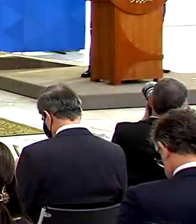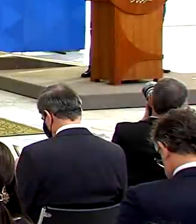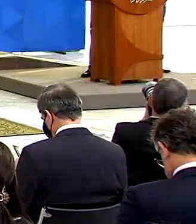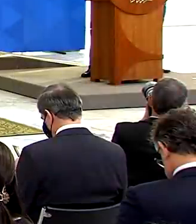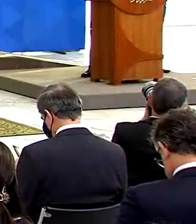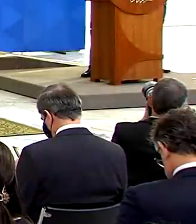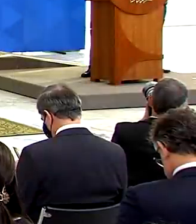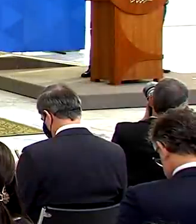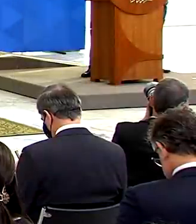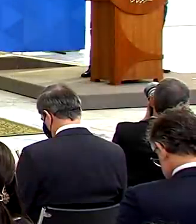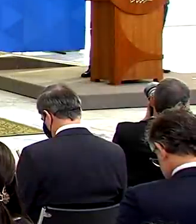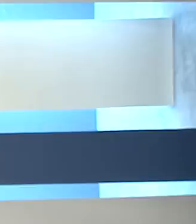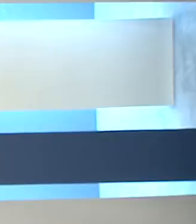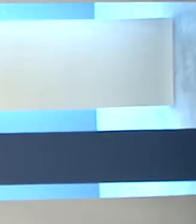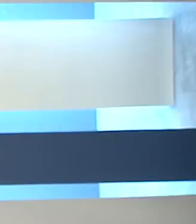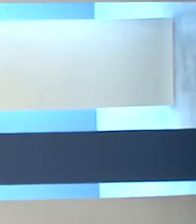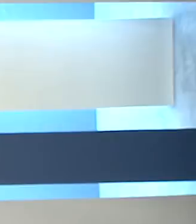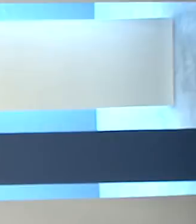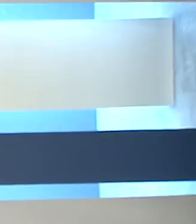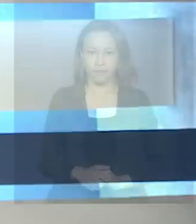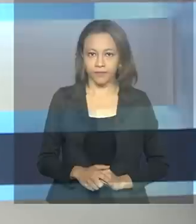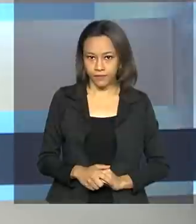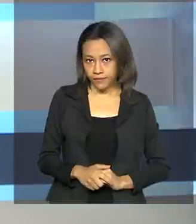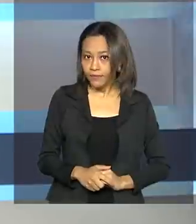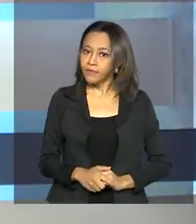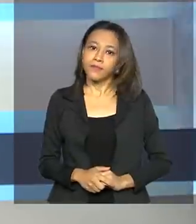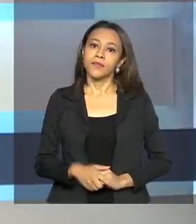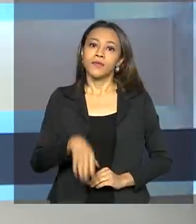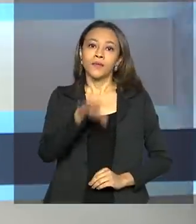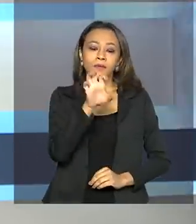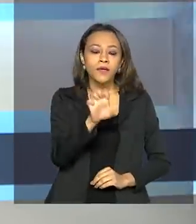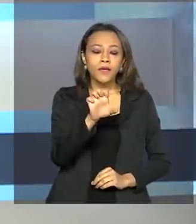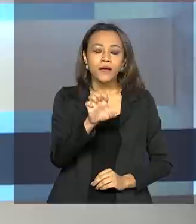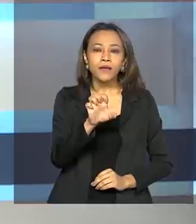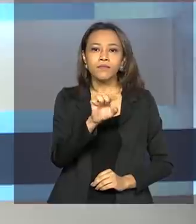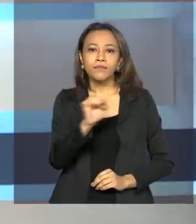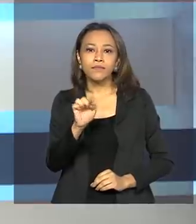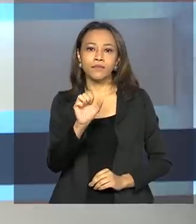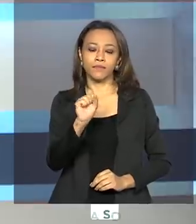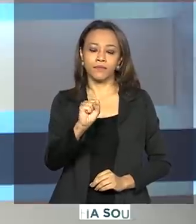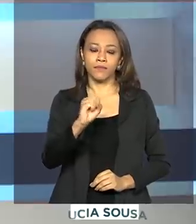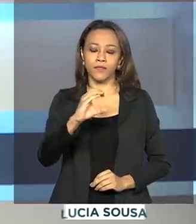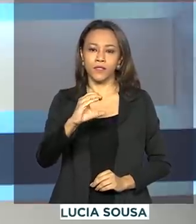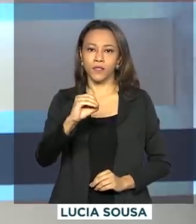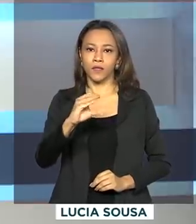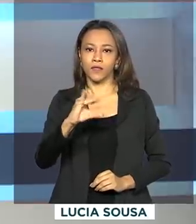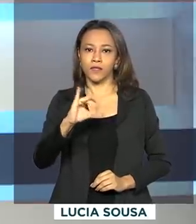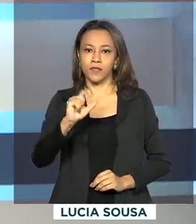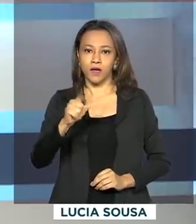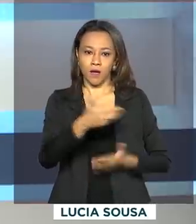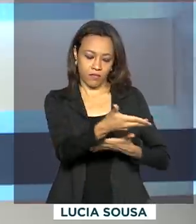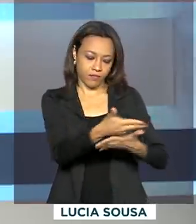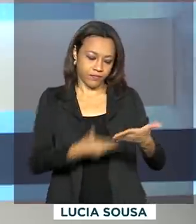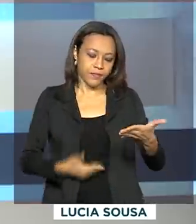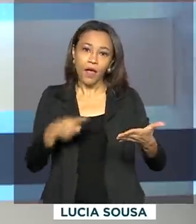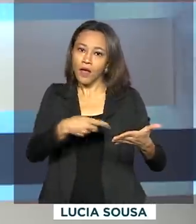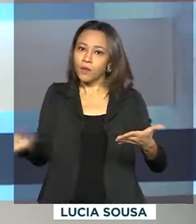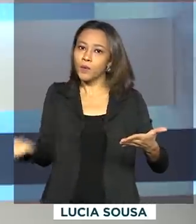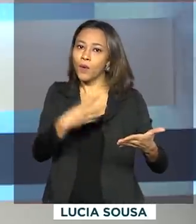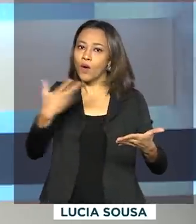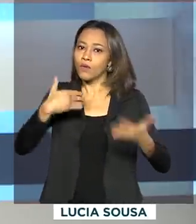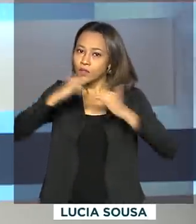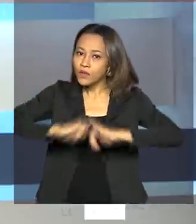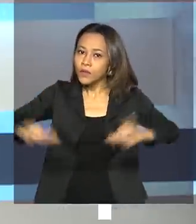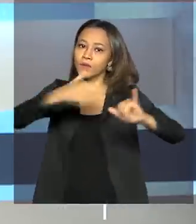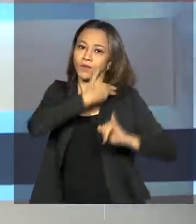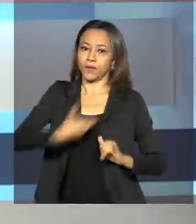visto no país. E o E-Social simplificado foi outra medida anunciada pelo governo. A mudança, que